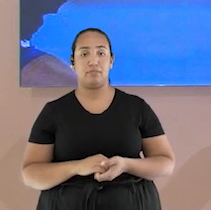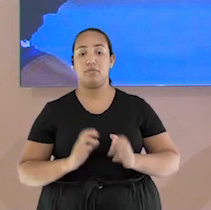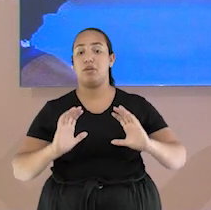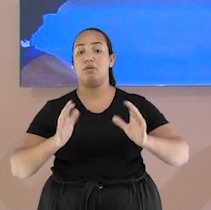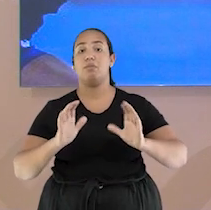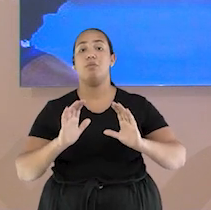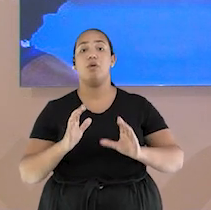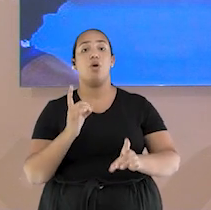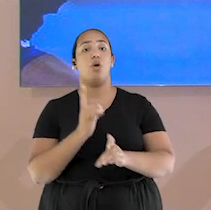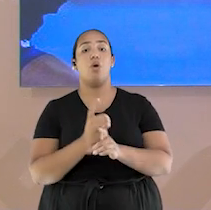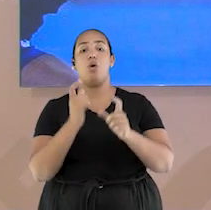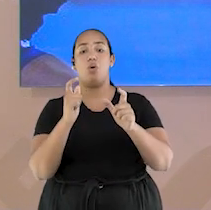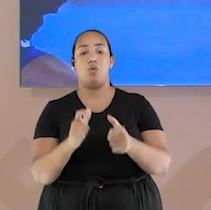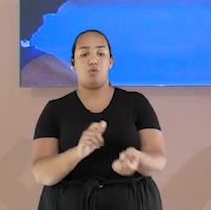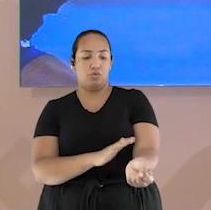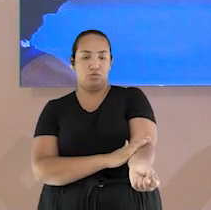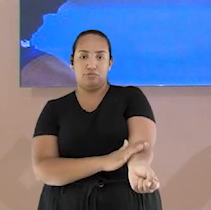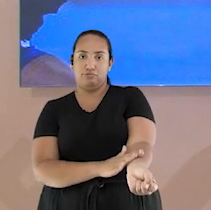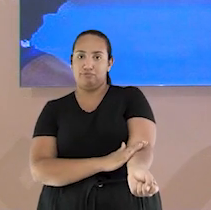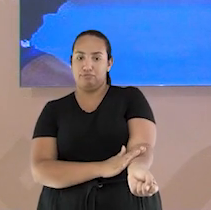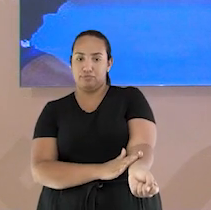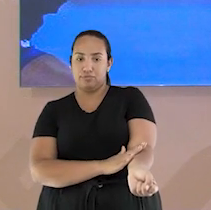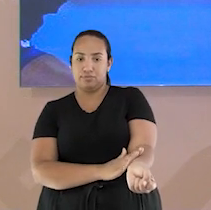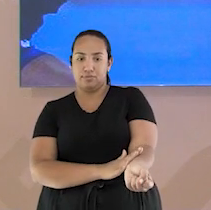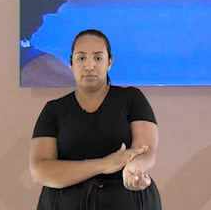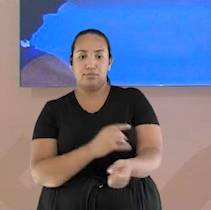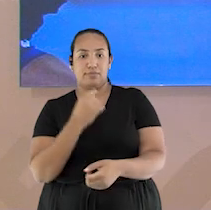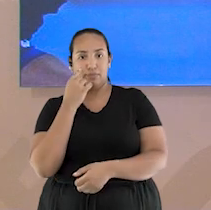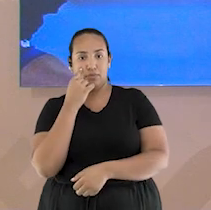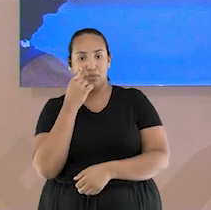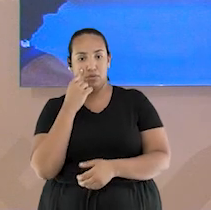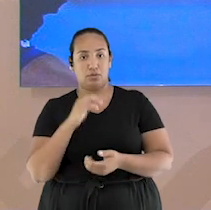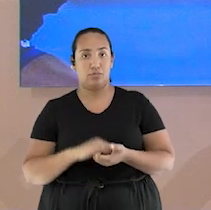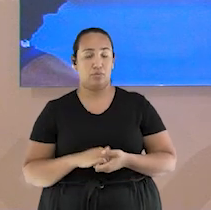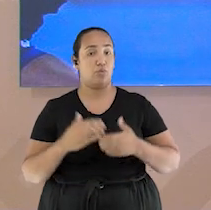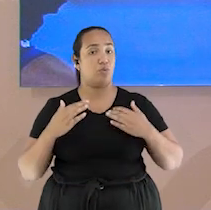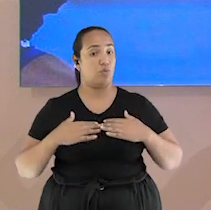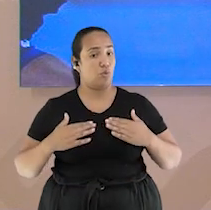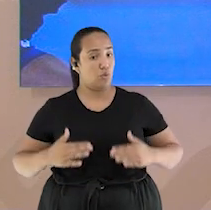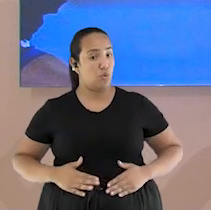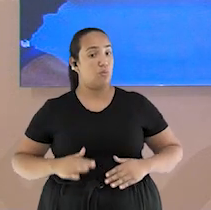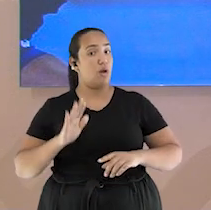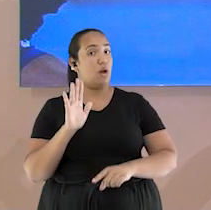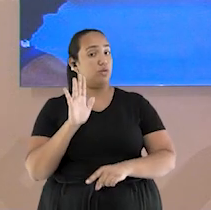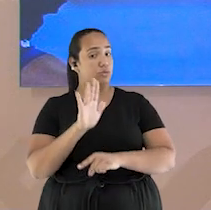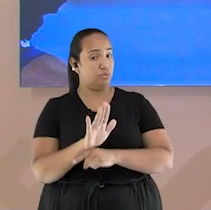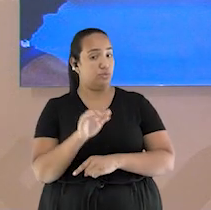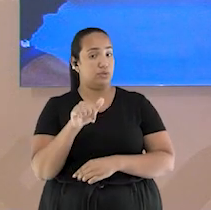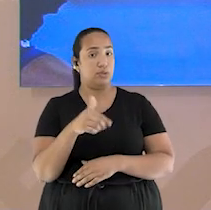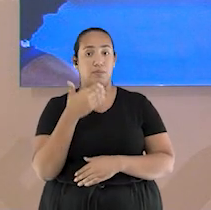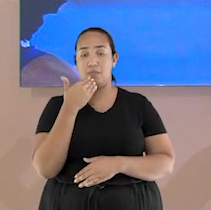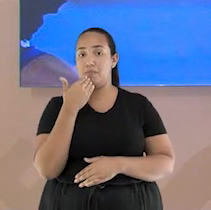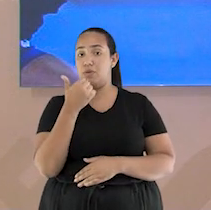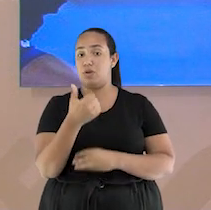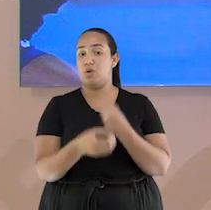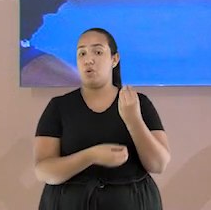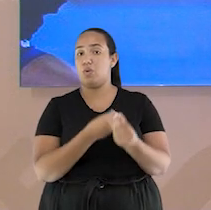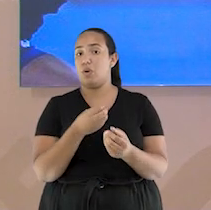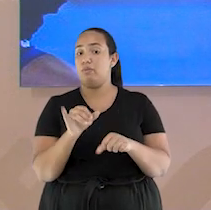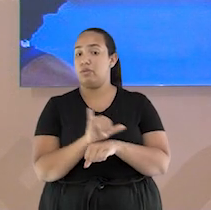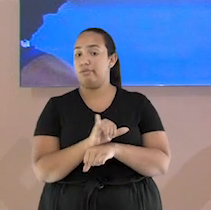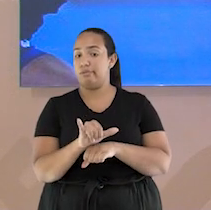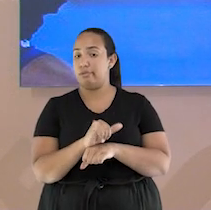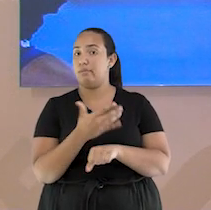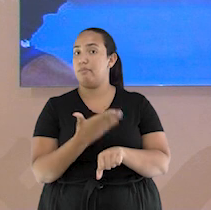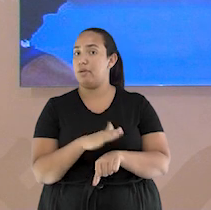interna do antebraço. Então, ó, o corpo inteiro contribui para melhorar a forma do desempenho da sua